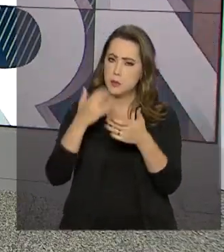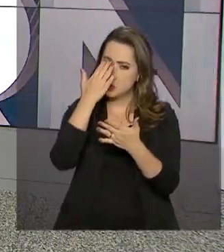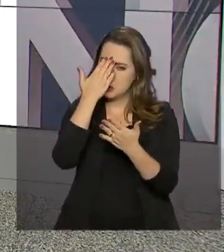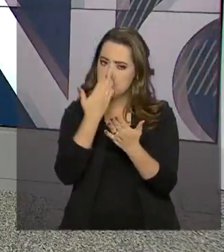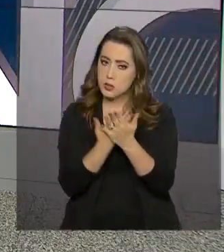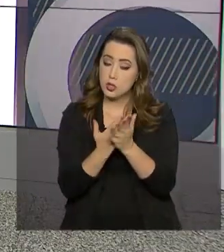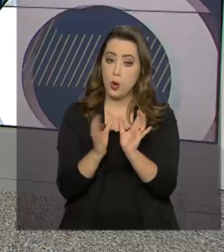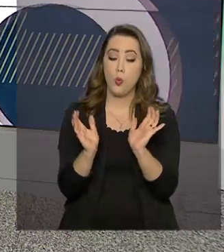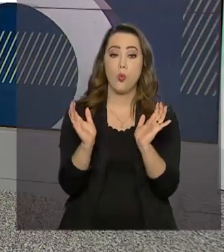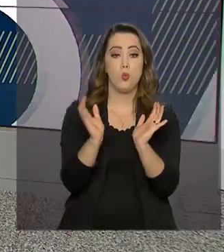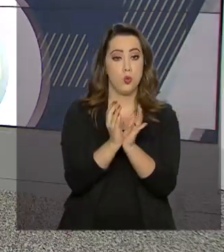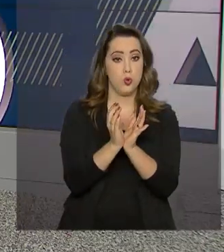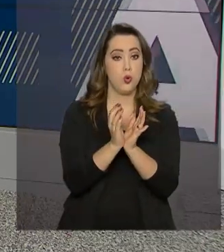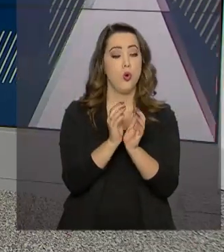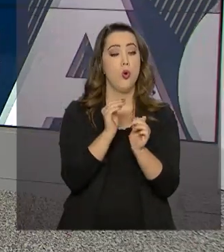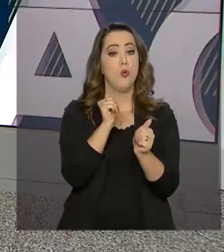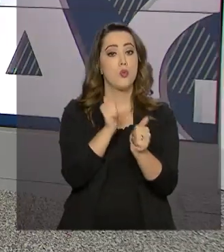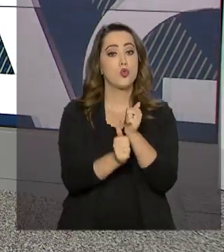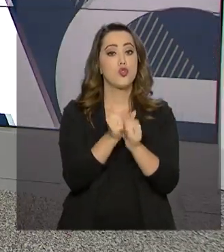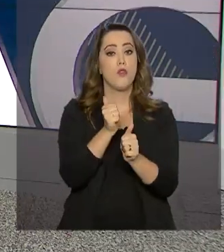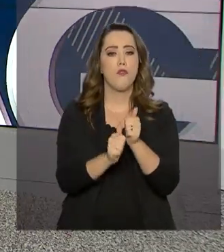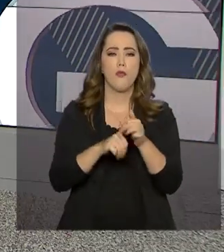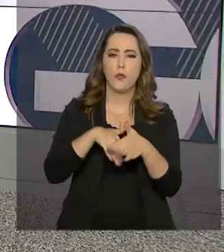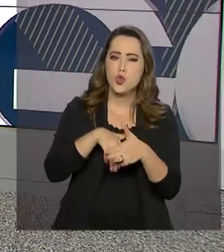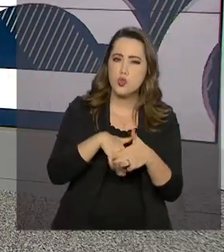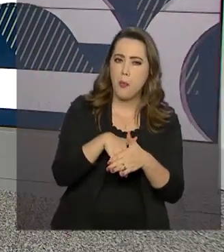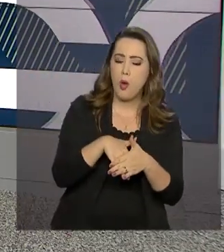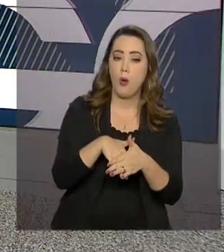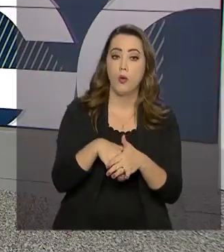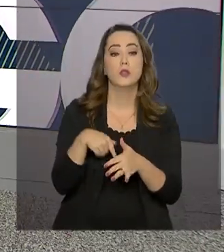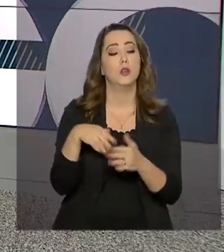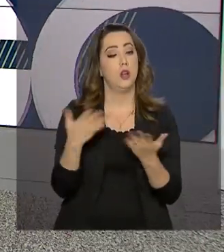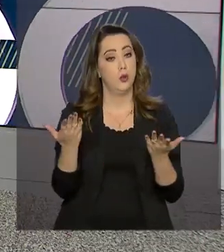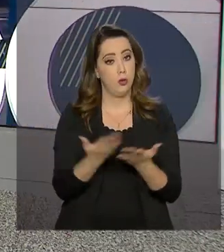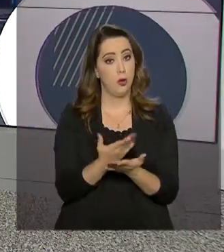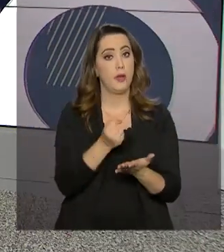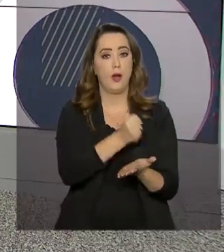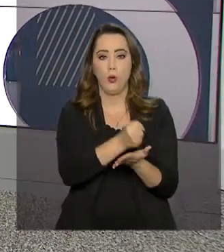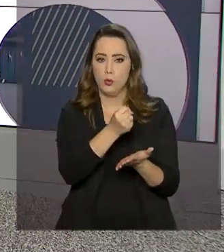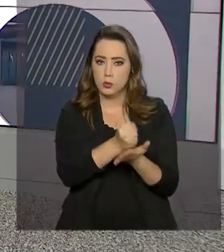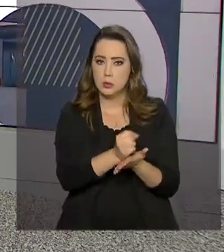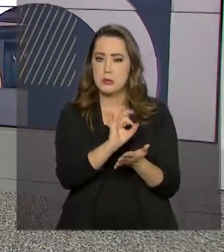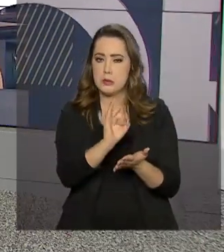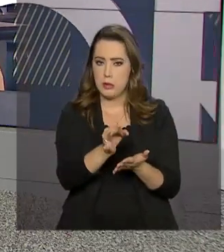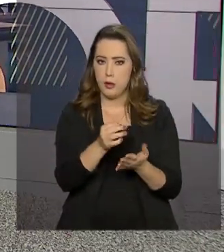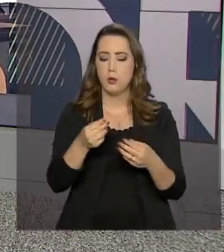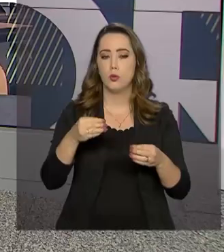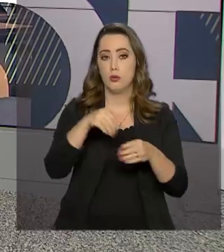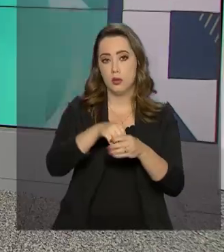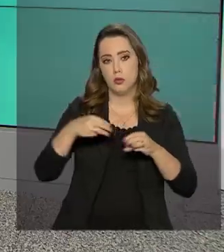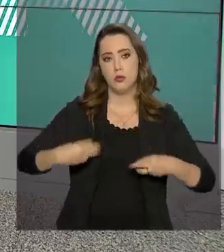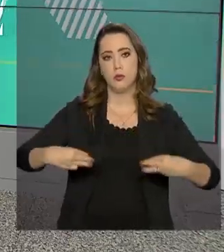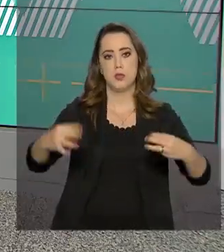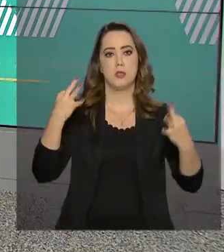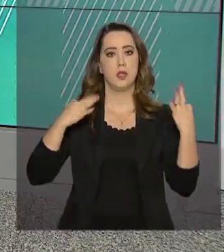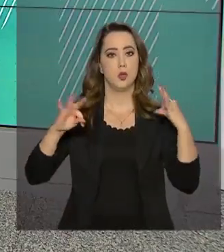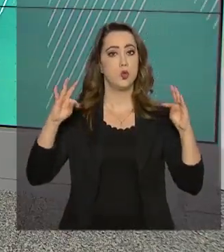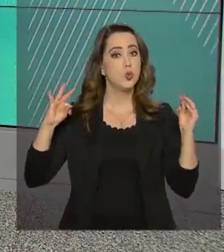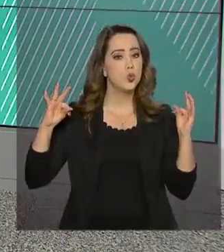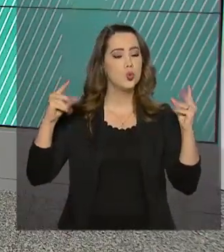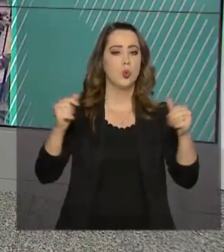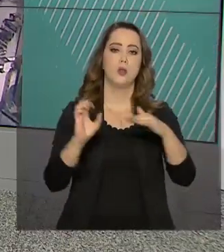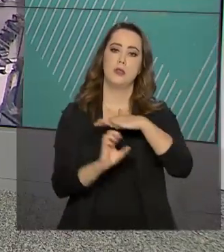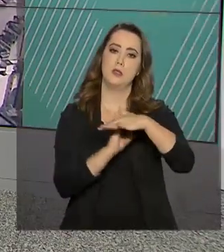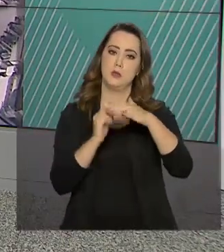a Confederação Sul-Americana de Futebol, Comebol, exigiu o credenciamento junto ao Ministério do Turismo de todas as empresas que estão